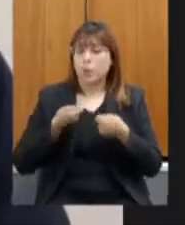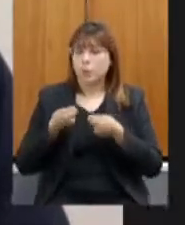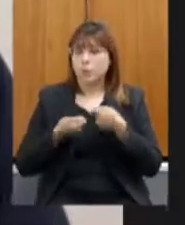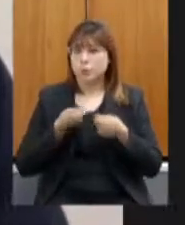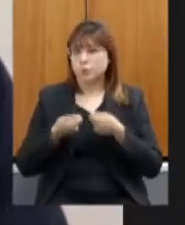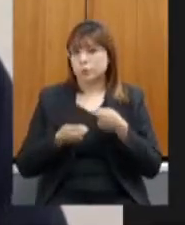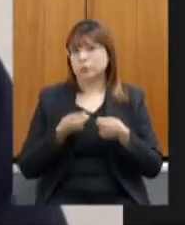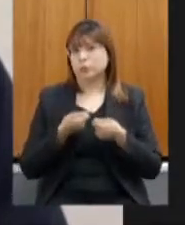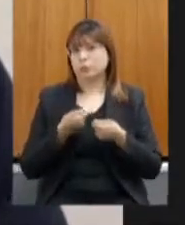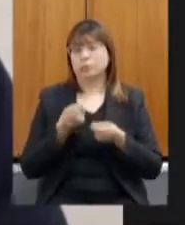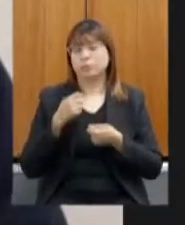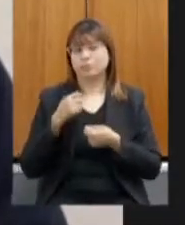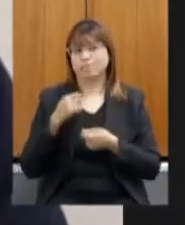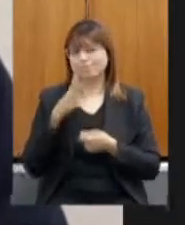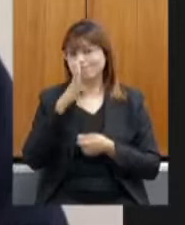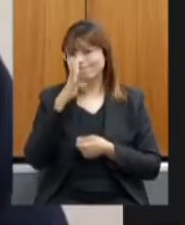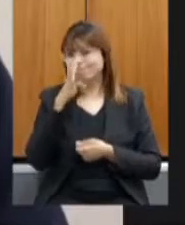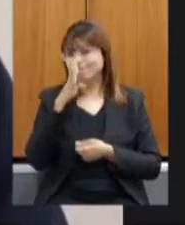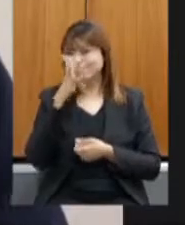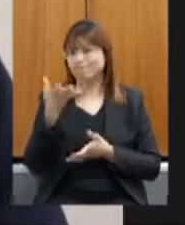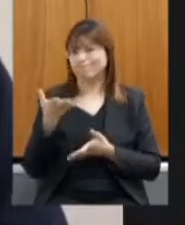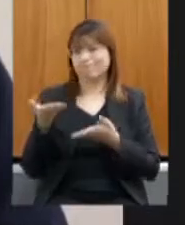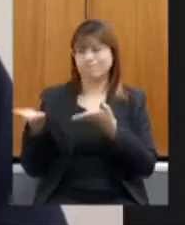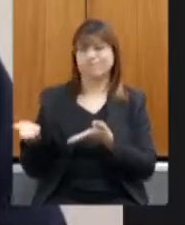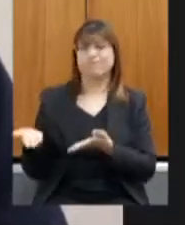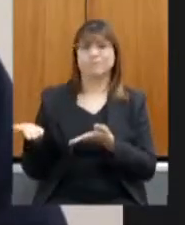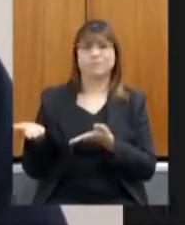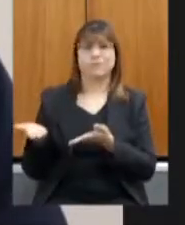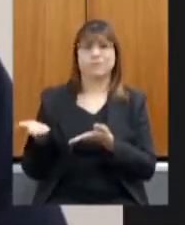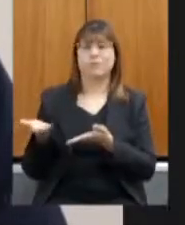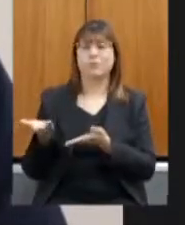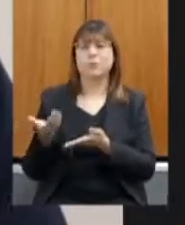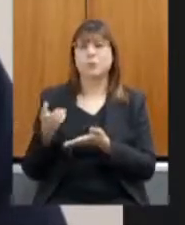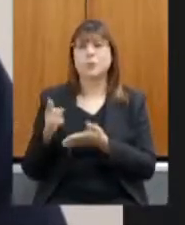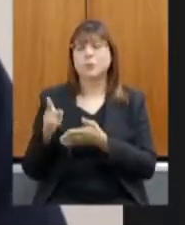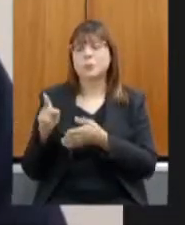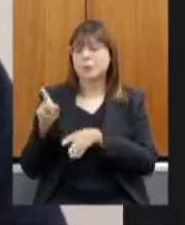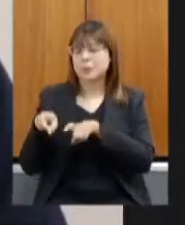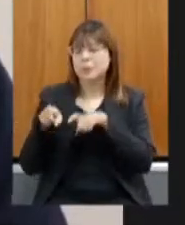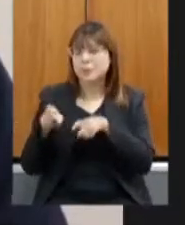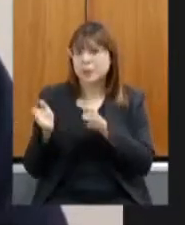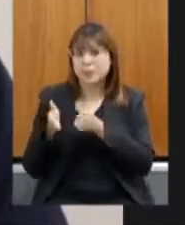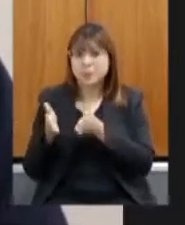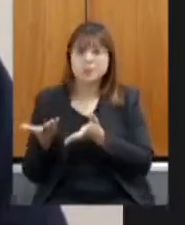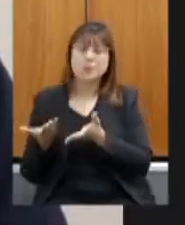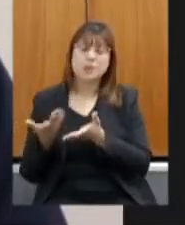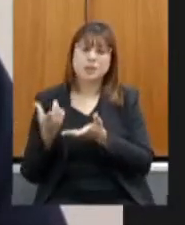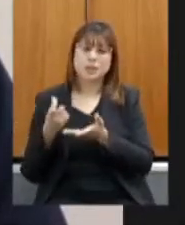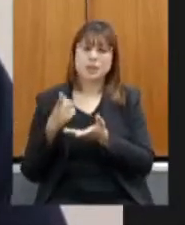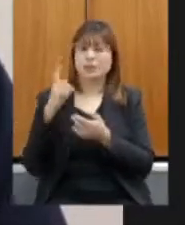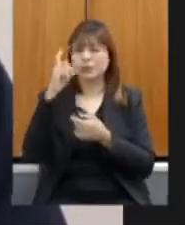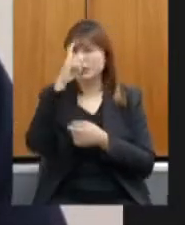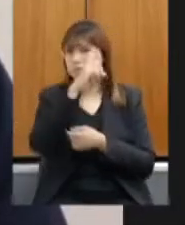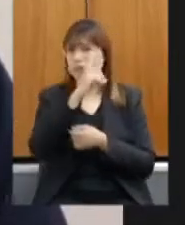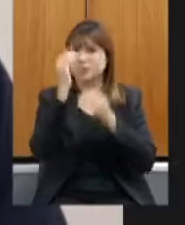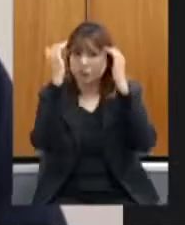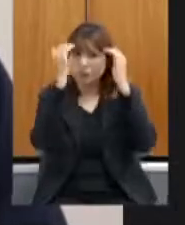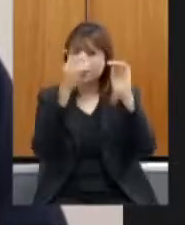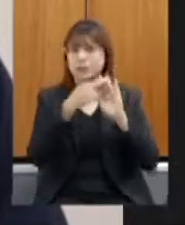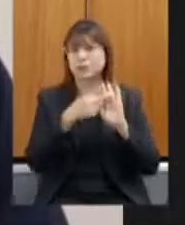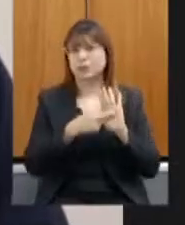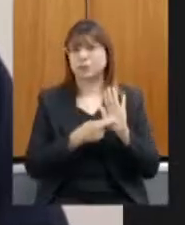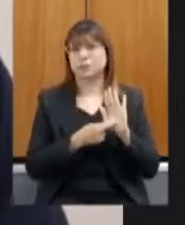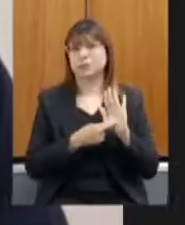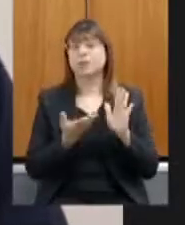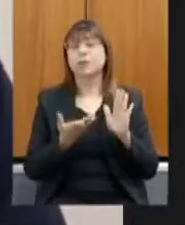pequeno que tem poucas condições de suprir as exigências ali. Então eu queria saber